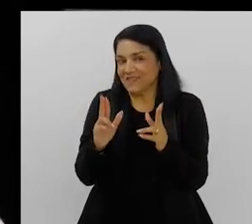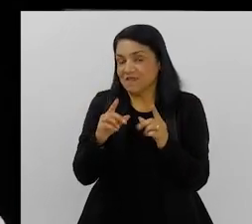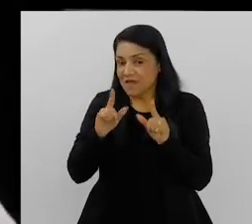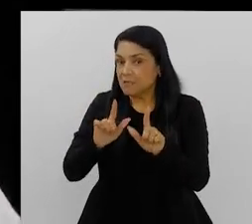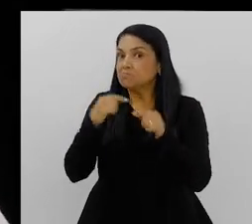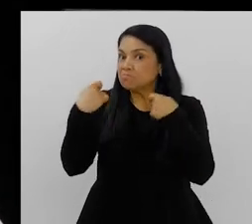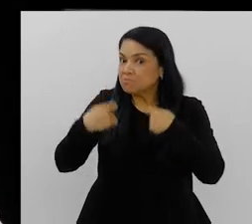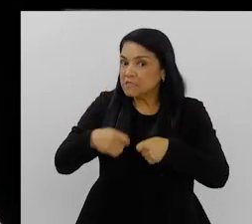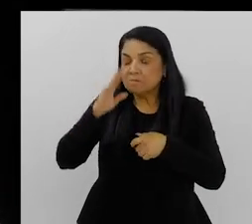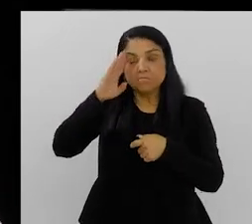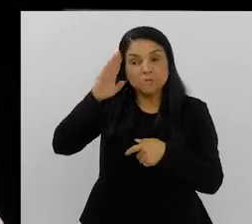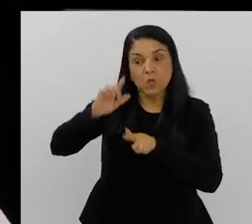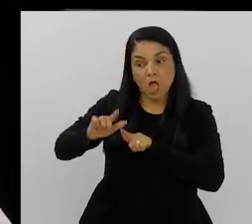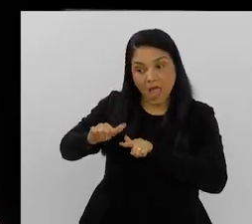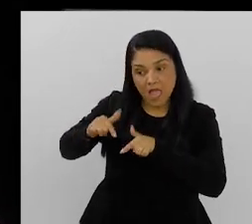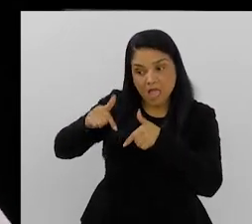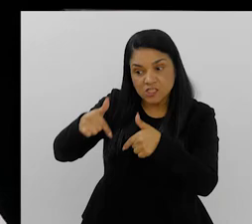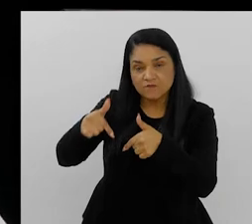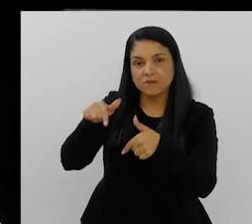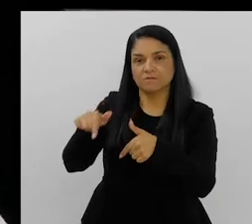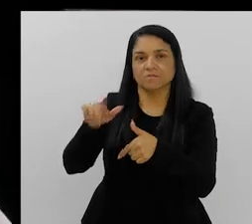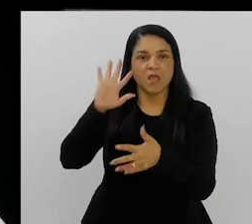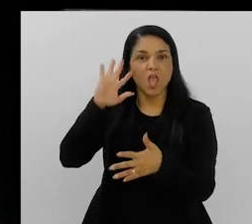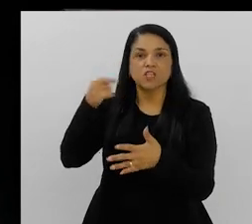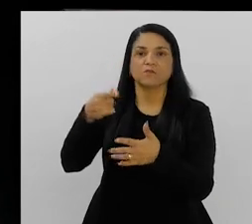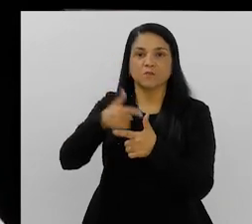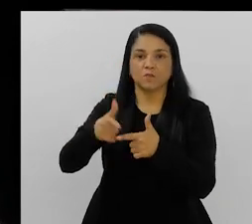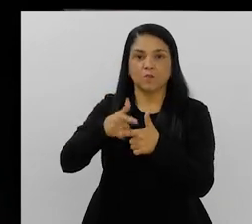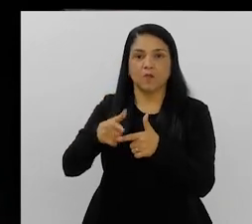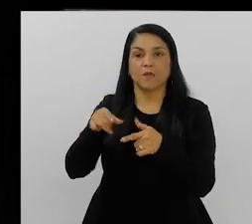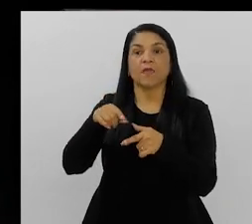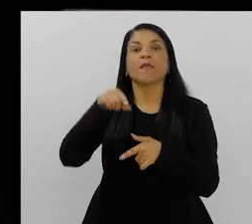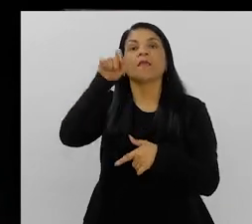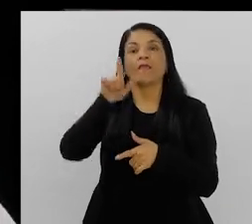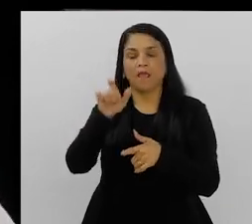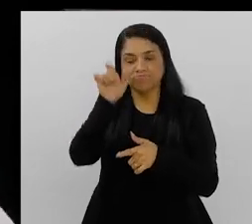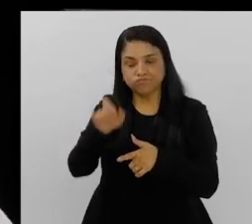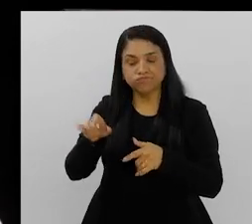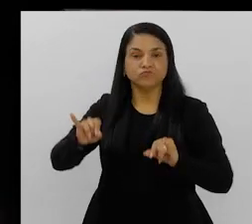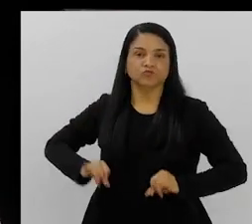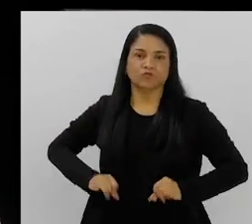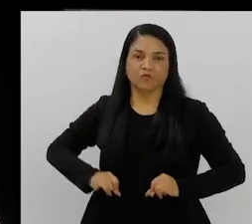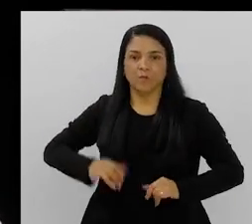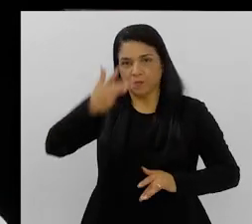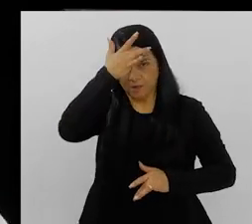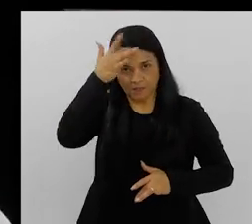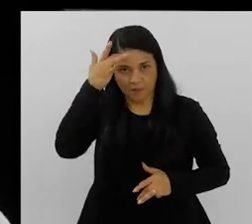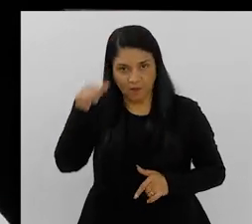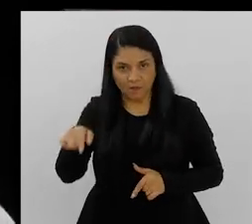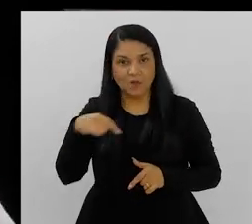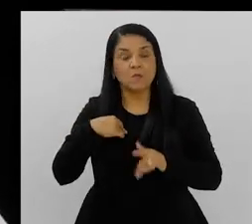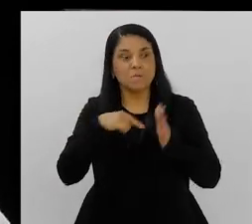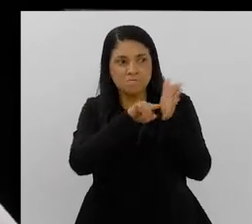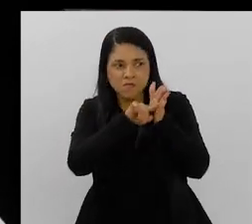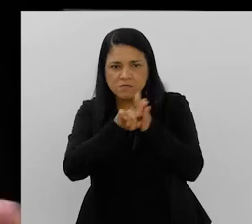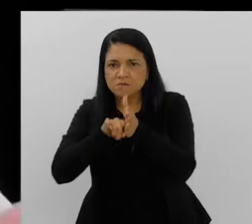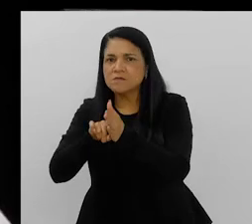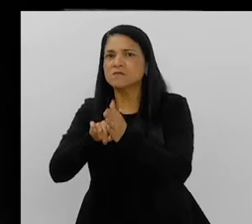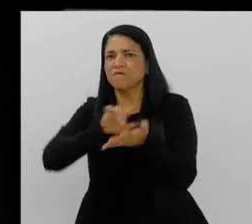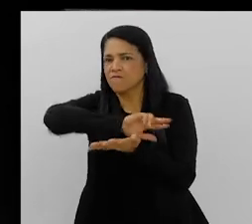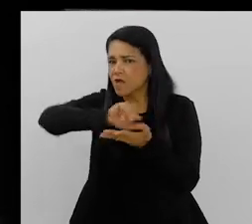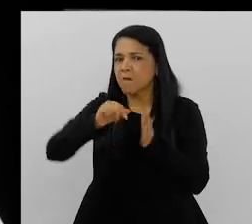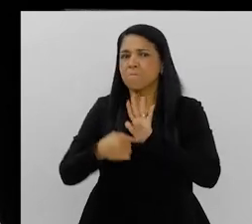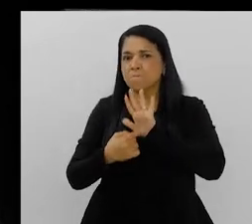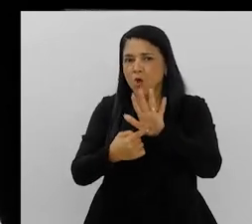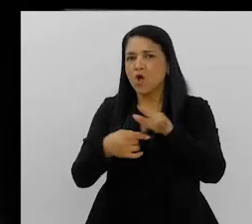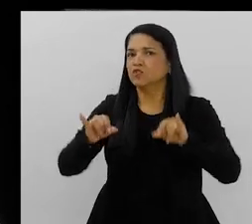uma relação midiática, mas sim, de fato, ter uma efetividade para quem está em sofrimento. E, a partir daí, sim, a gente consegue, a gente tem